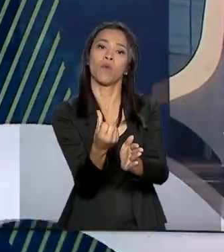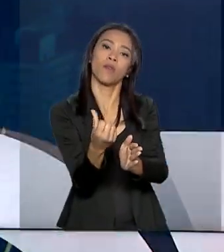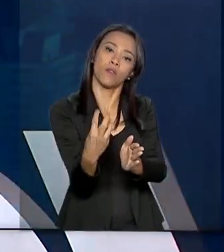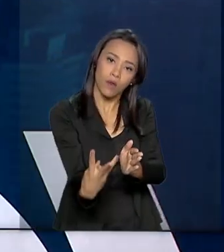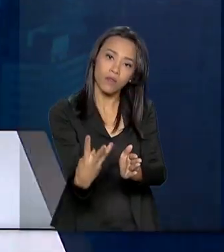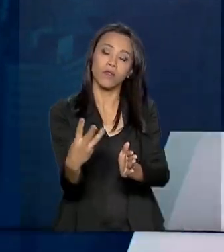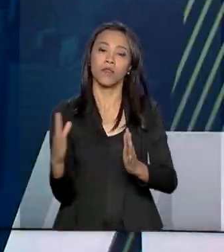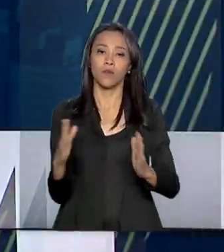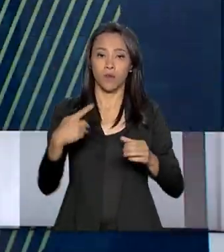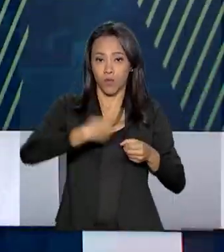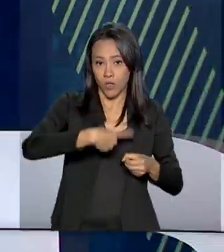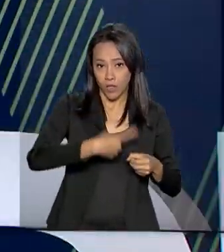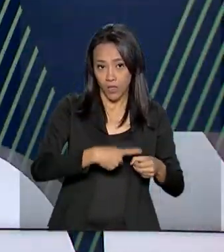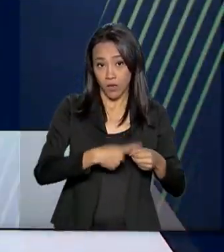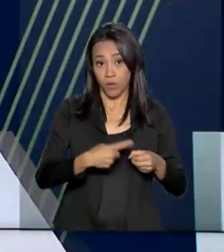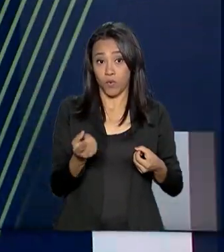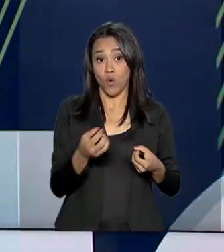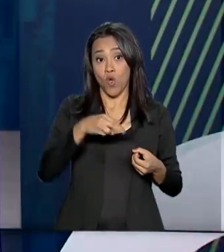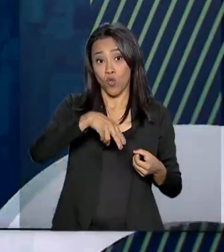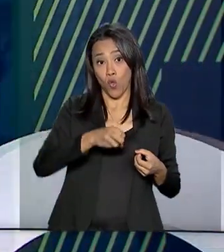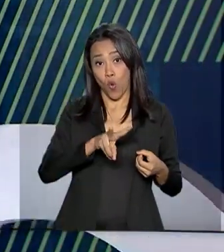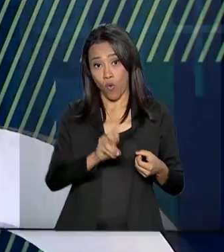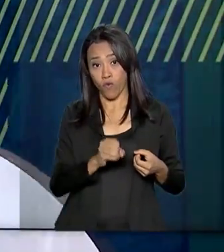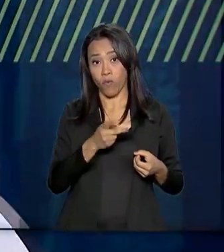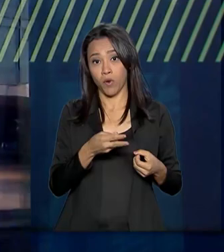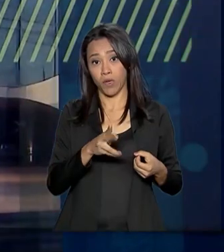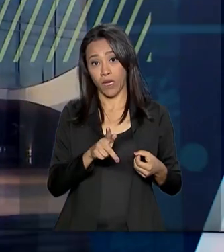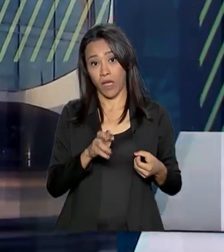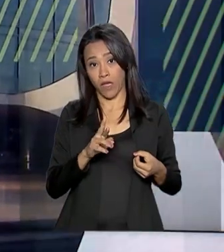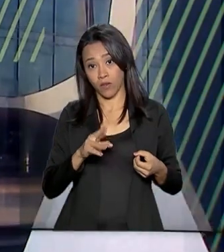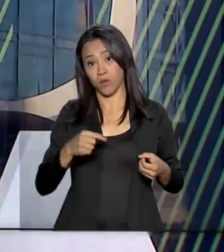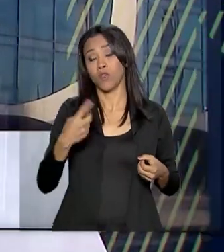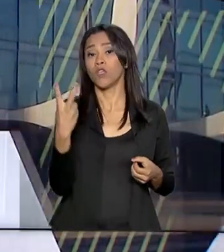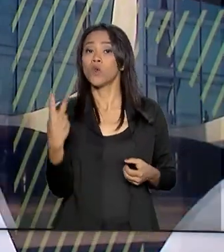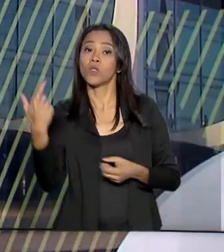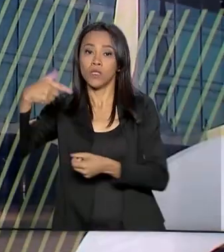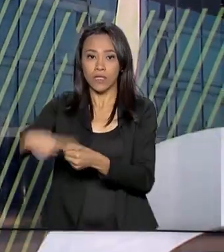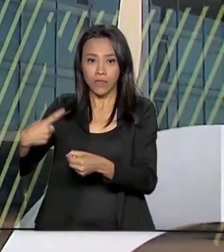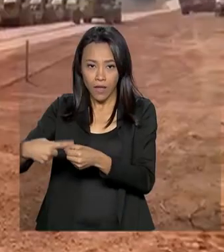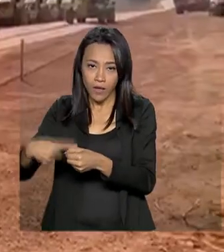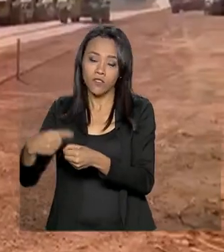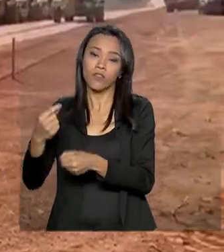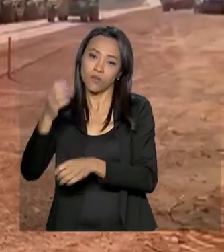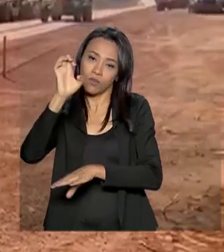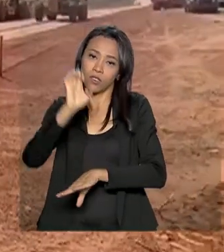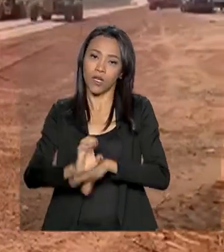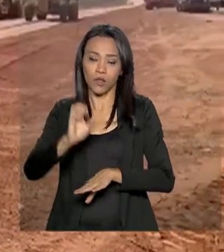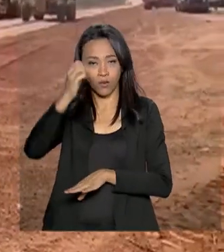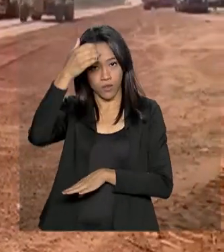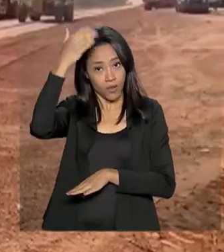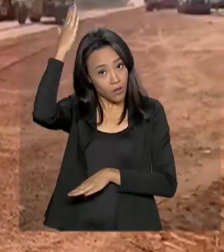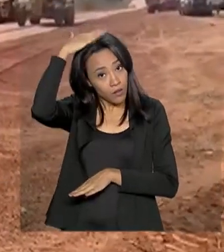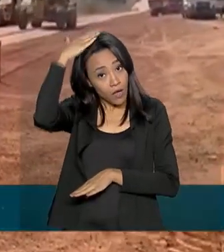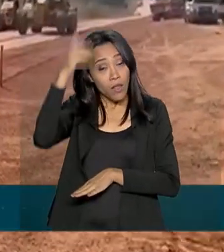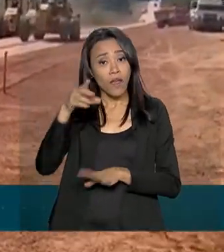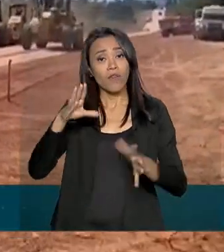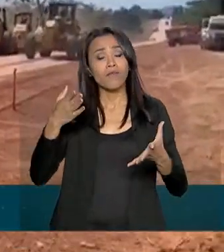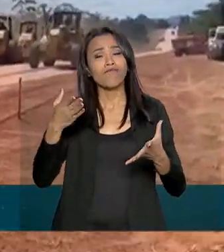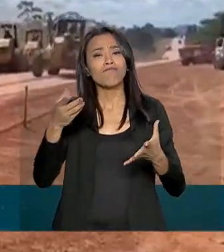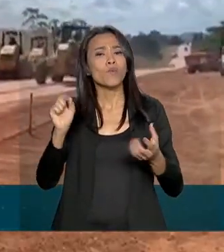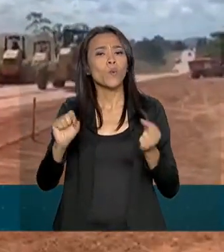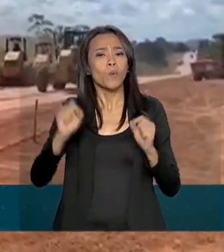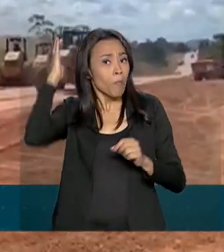no trecho entre os municípios de Novo Progresso e Moraes de Almeida, no estado do Pará. As obras estavam suspensas devido às chuvas,